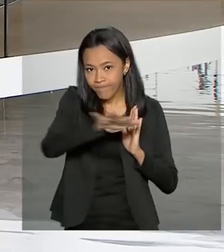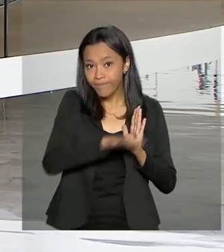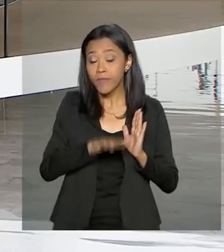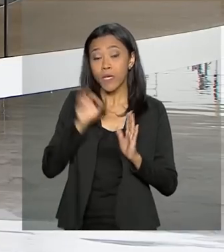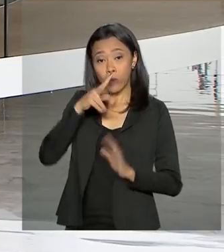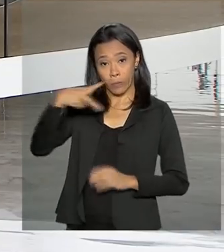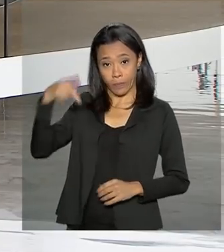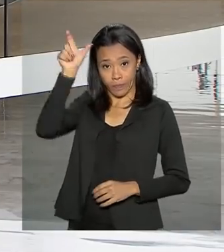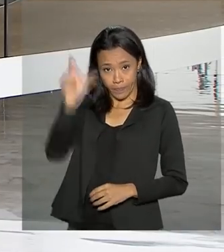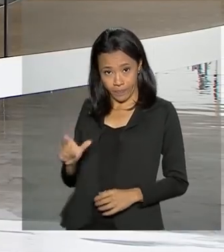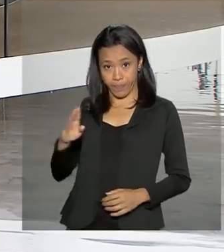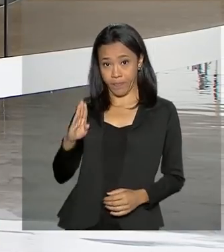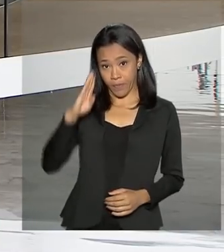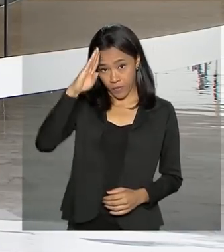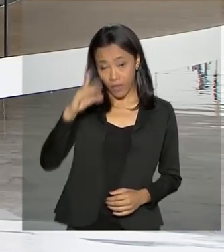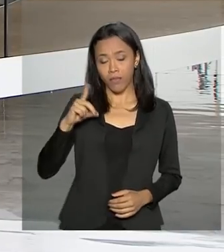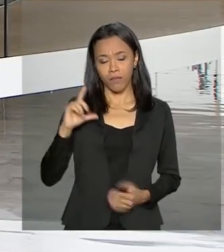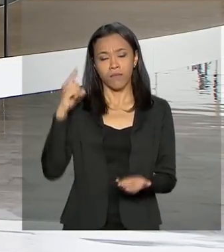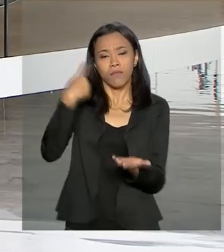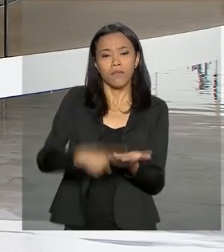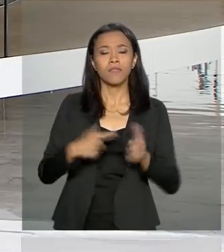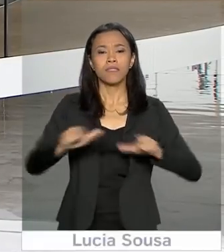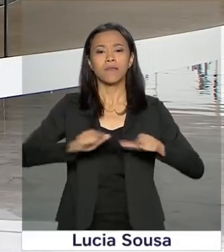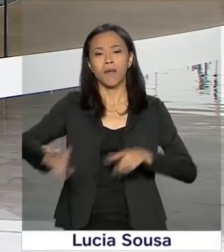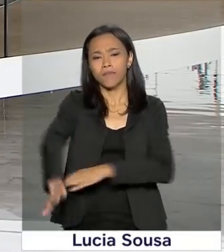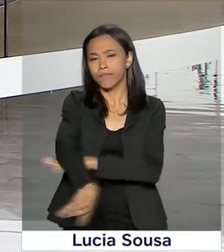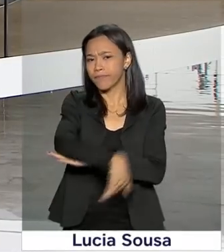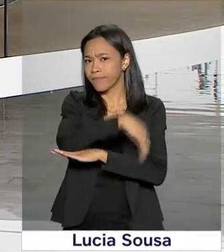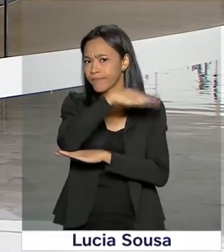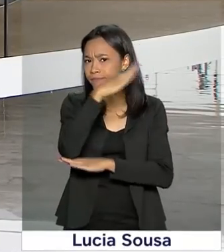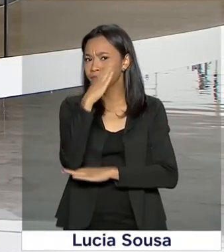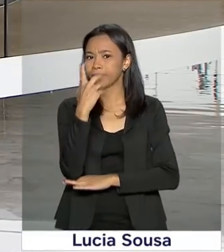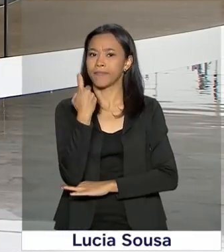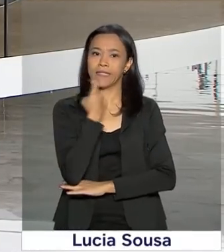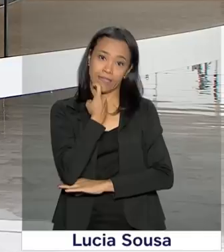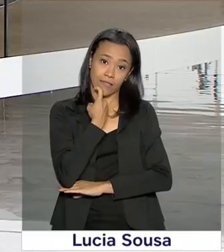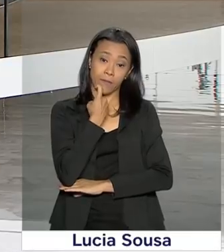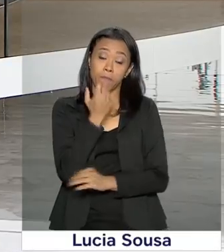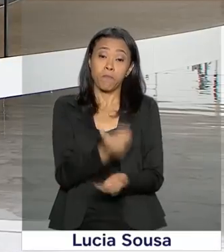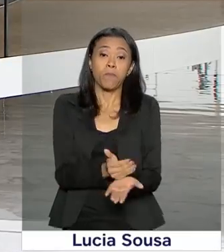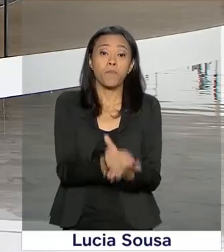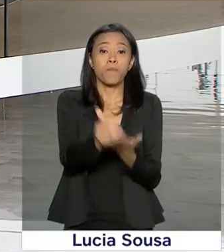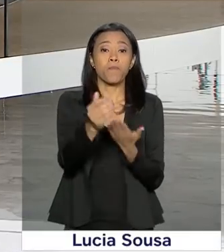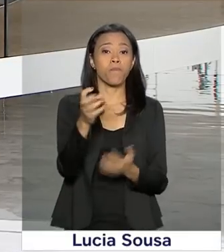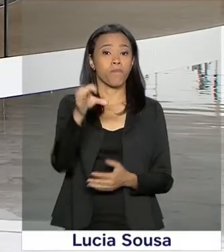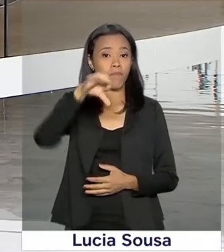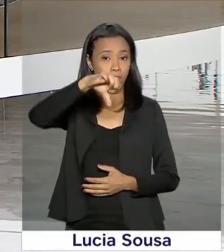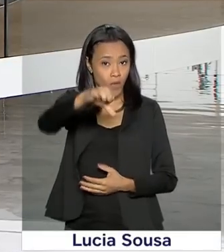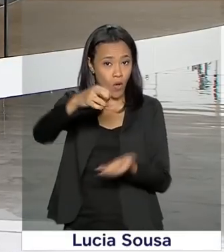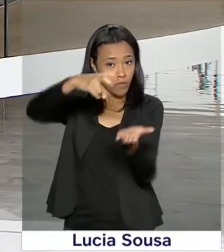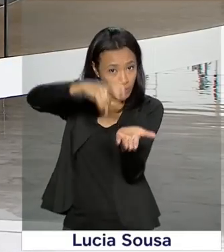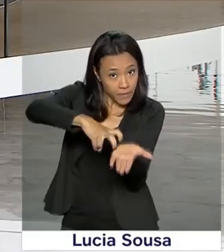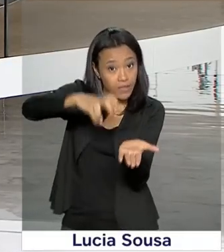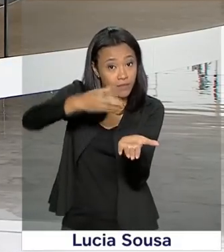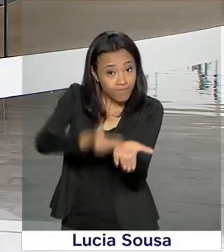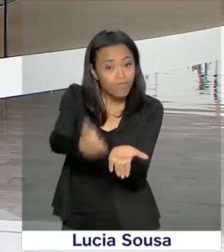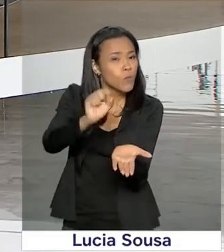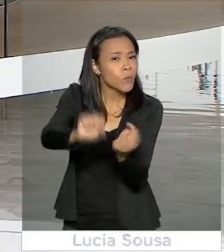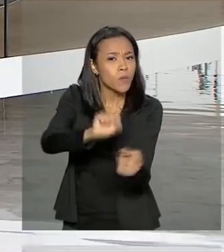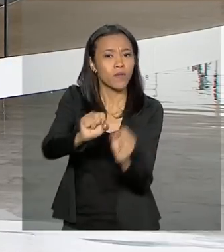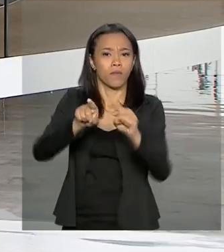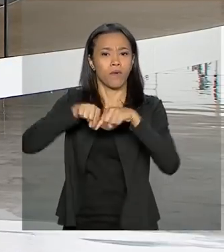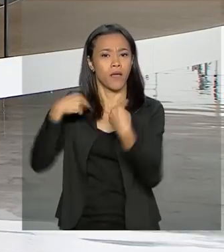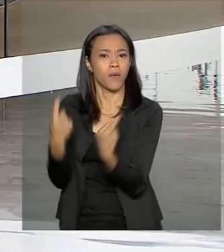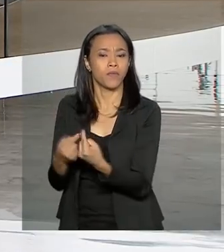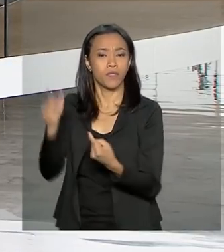Bolsonaro cumpre a agenda durante toda essa sexta-feira. Agenda que começou às 9 horas da manhã com uma reunião